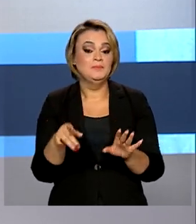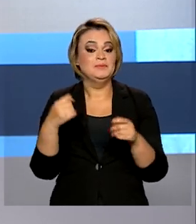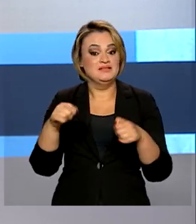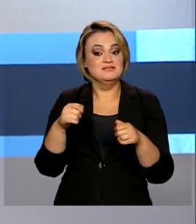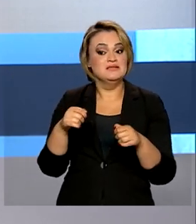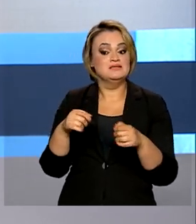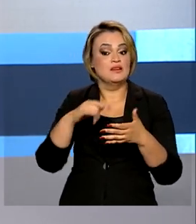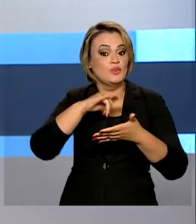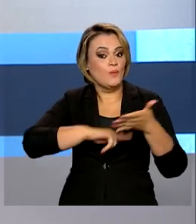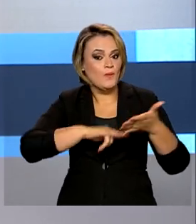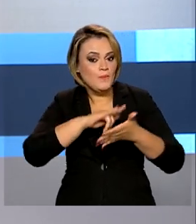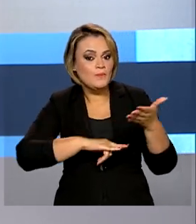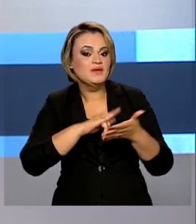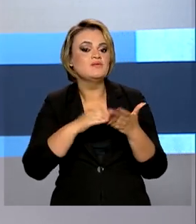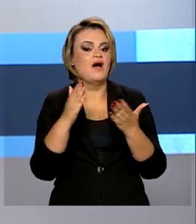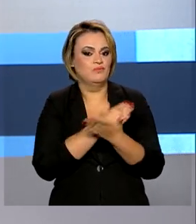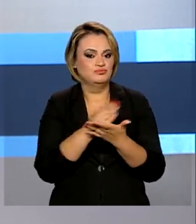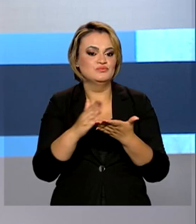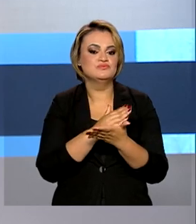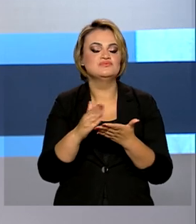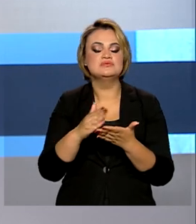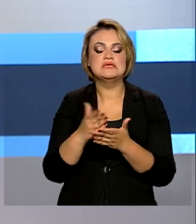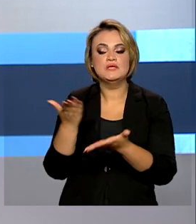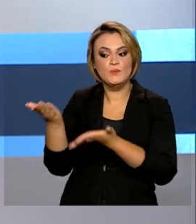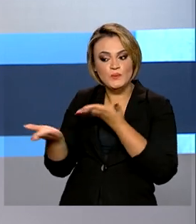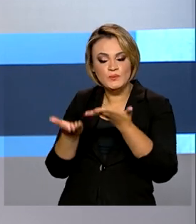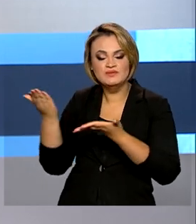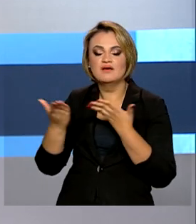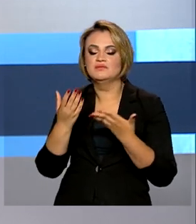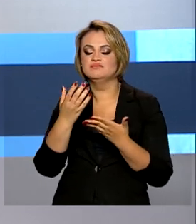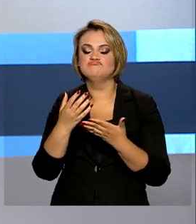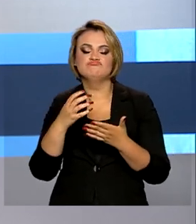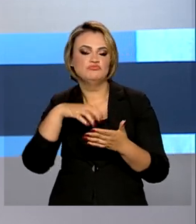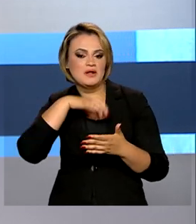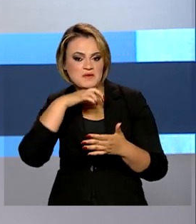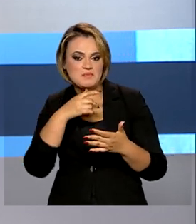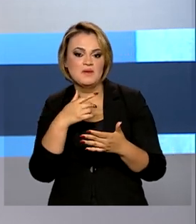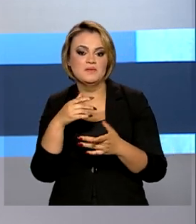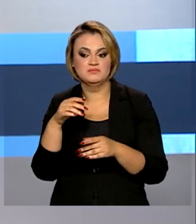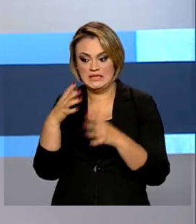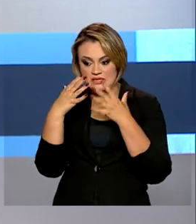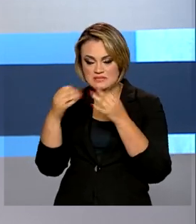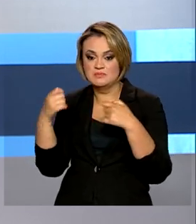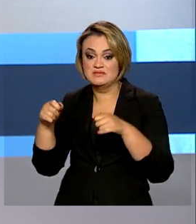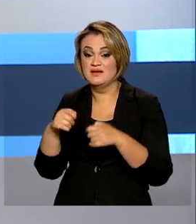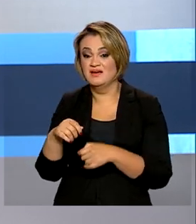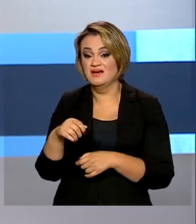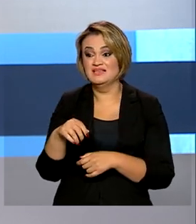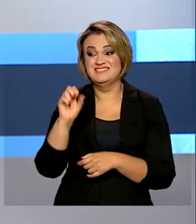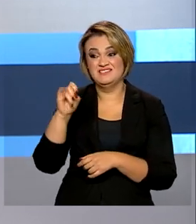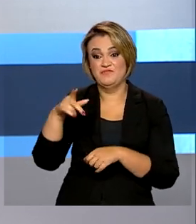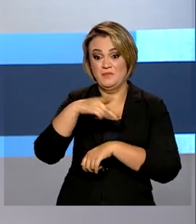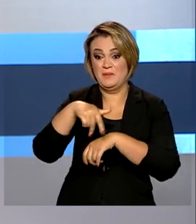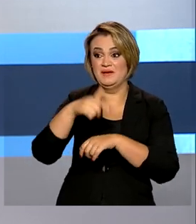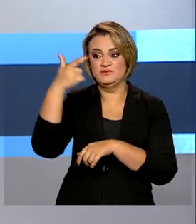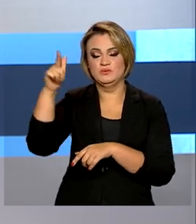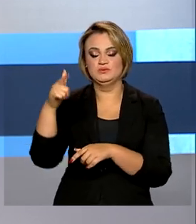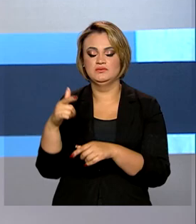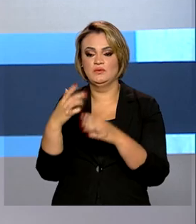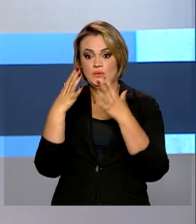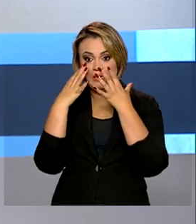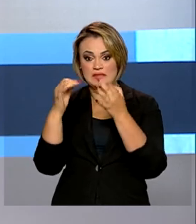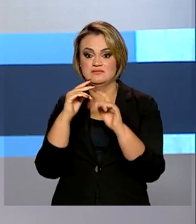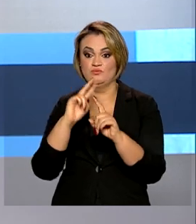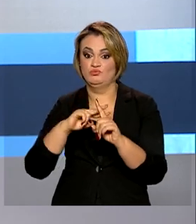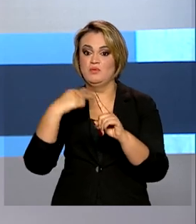atento aos documentos exigidos e os cuidados para o bem-estar do animal, principalmente se a viagem for para o exterior. Veja as